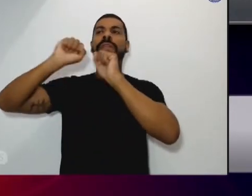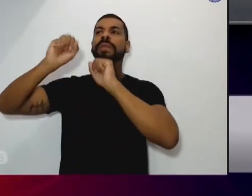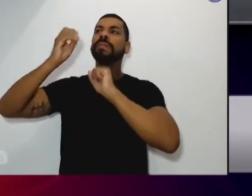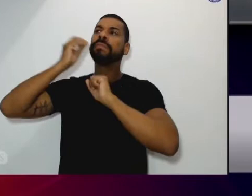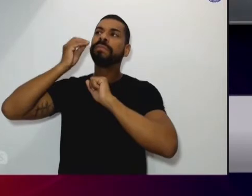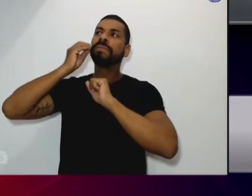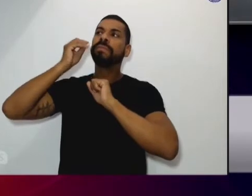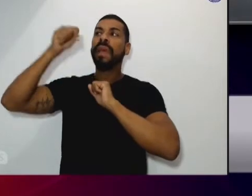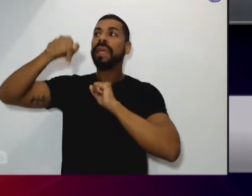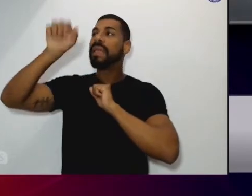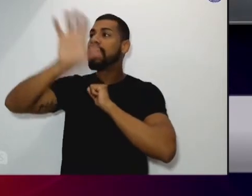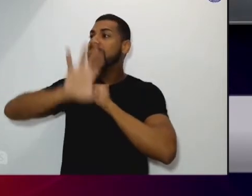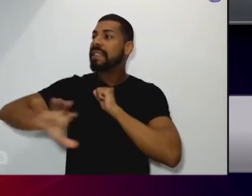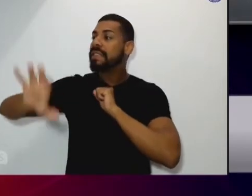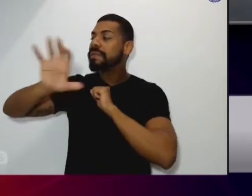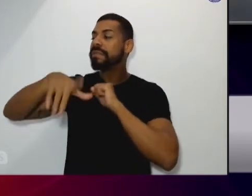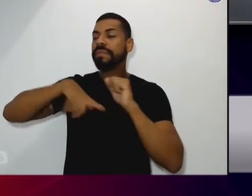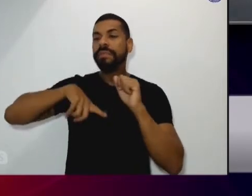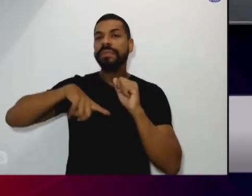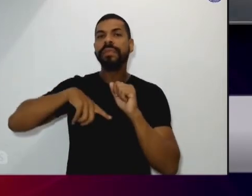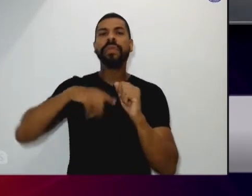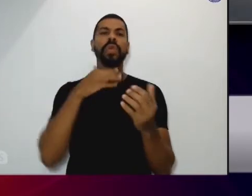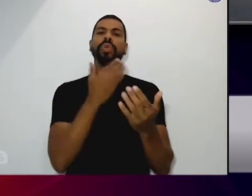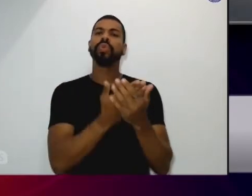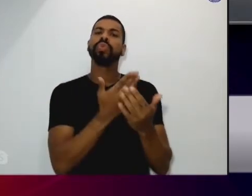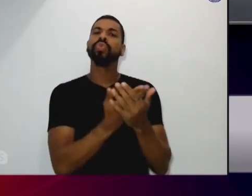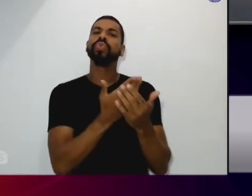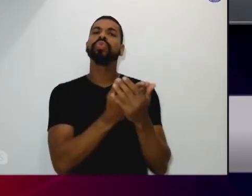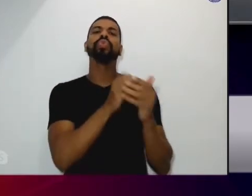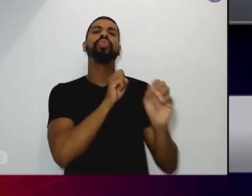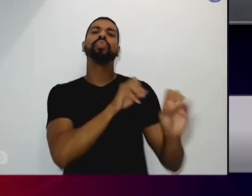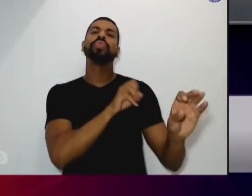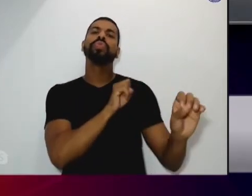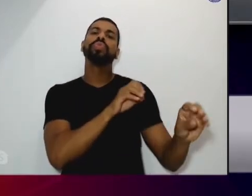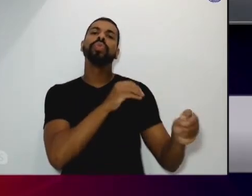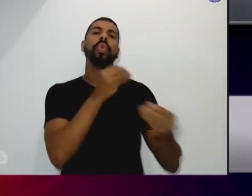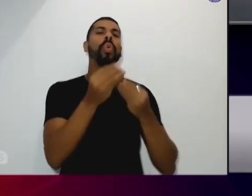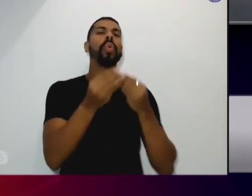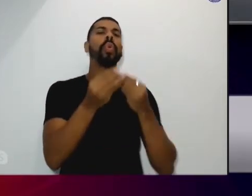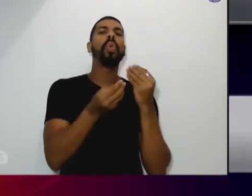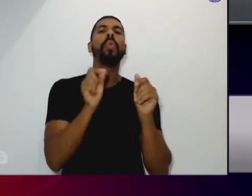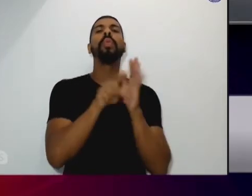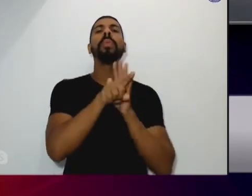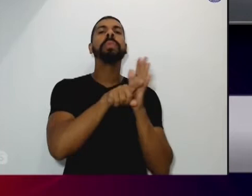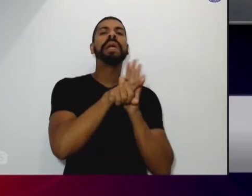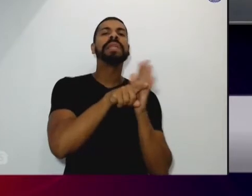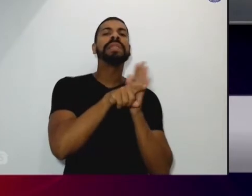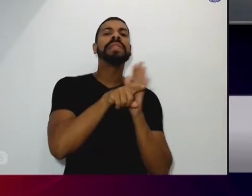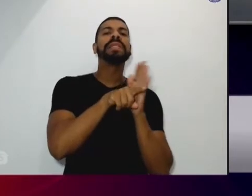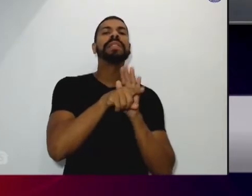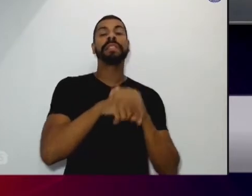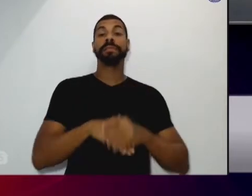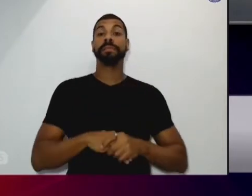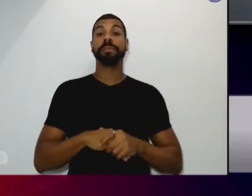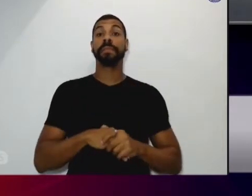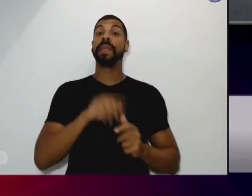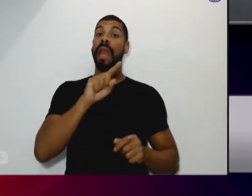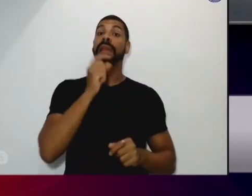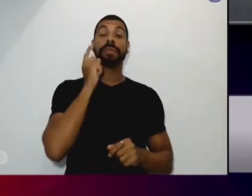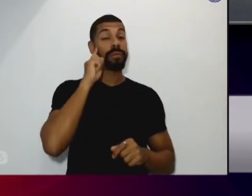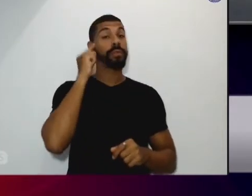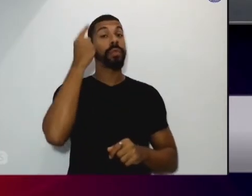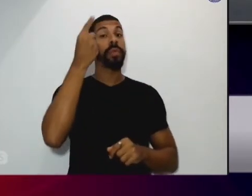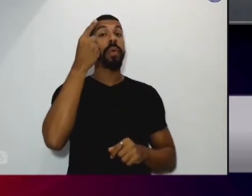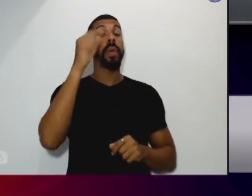região estudos mapeamento diagnóstico para a gente poder ter políticas públicas que ele sugeriu fazer de primeiro momento